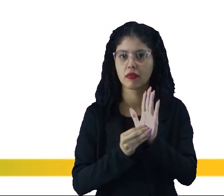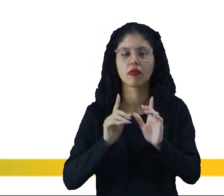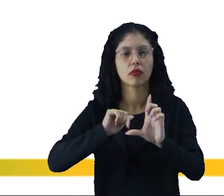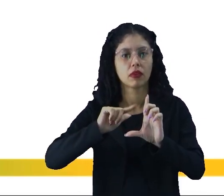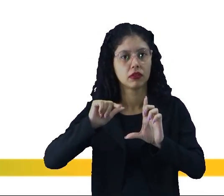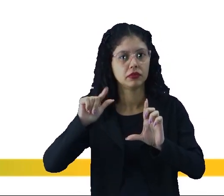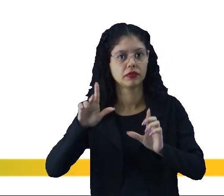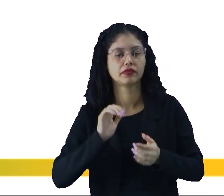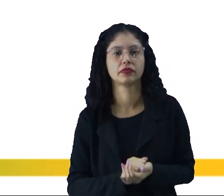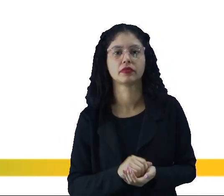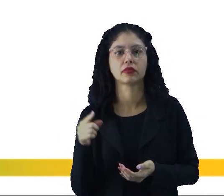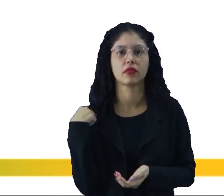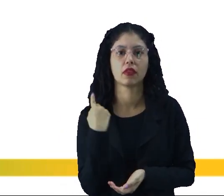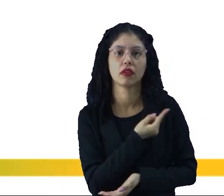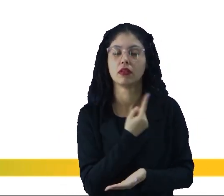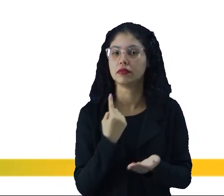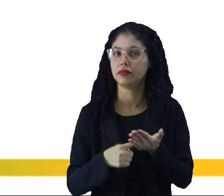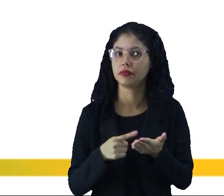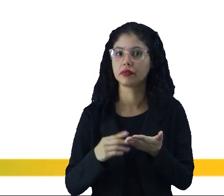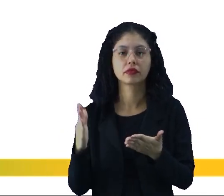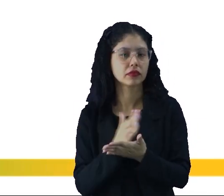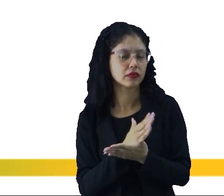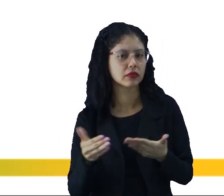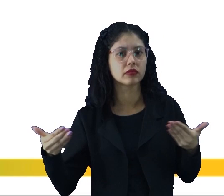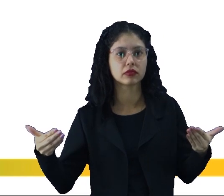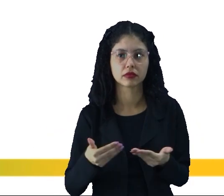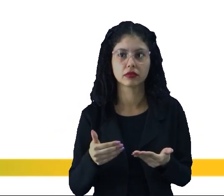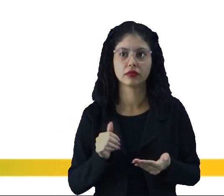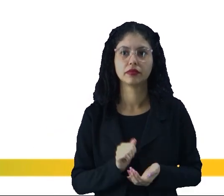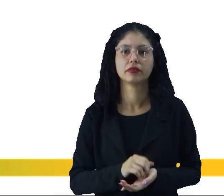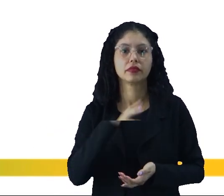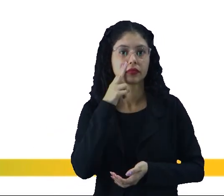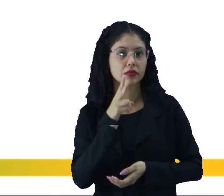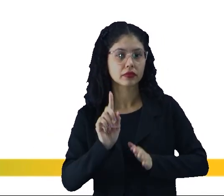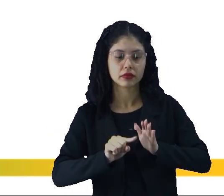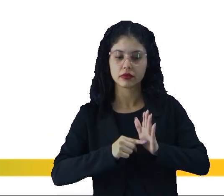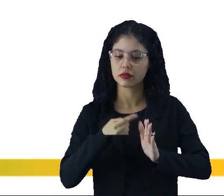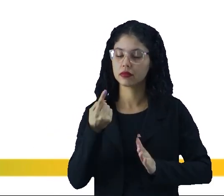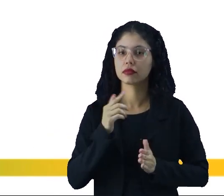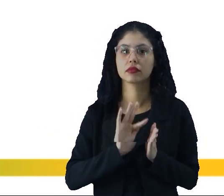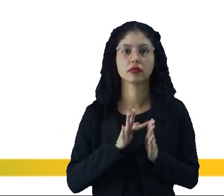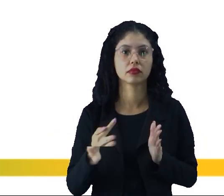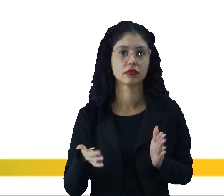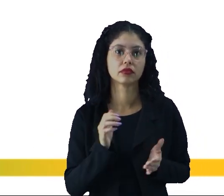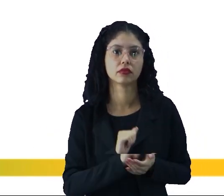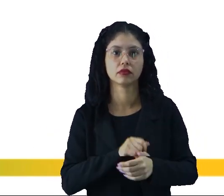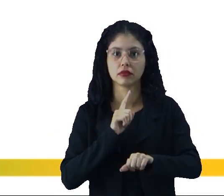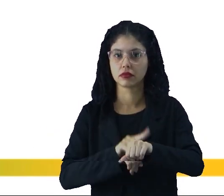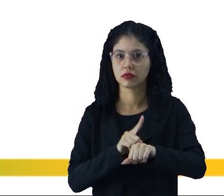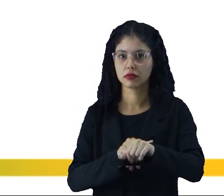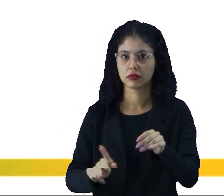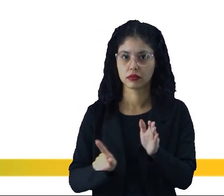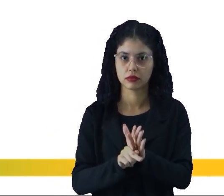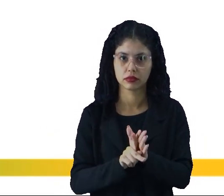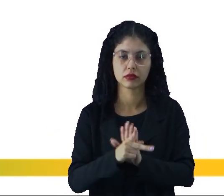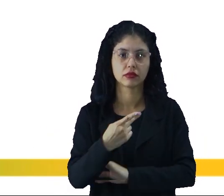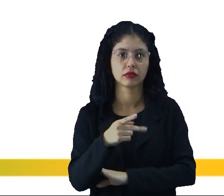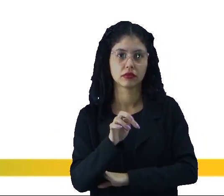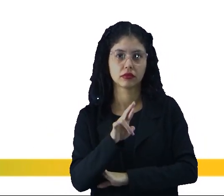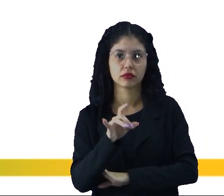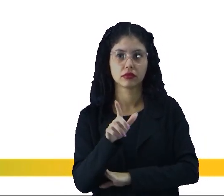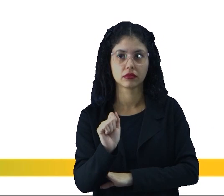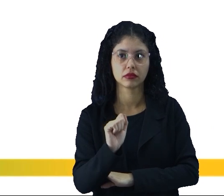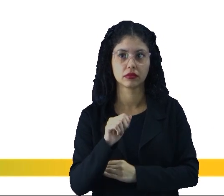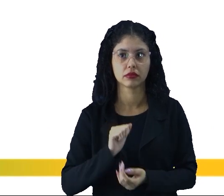gráficos. Então, nós vamos considerar algum desses a partir de agora. Vamos ver primeiro aqui a função horária da posição do